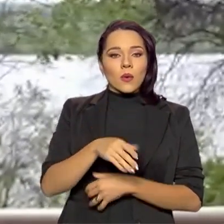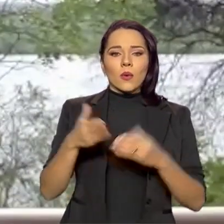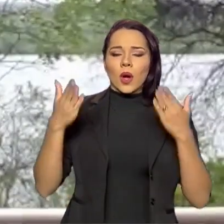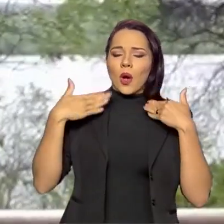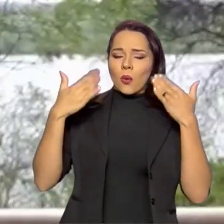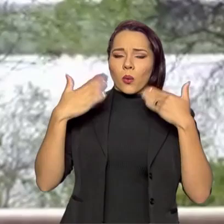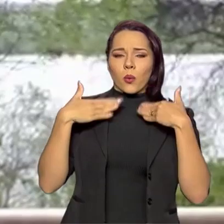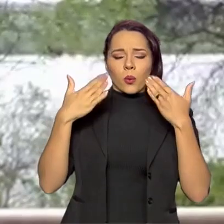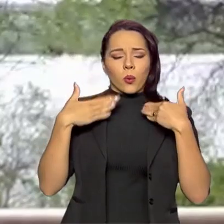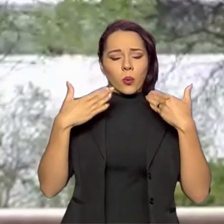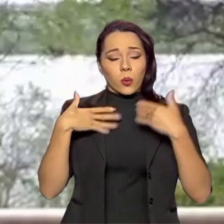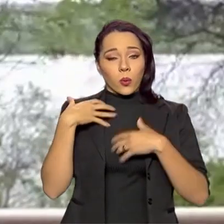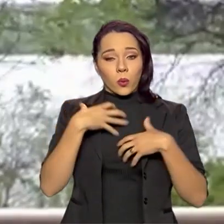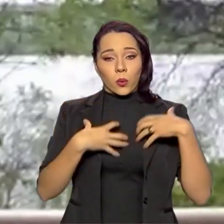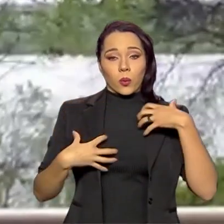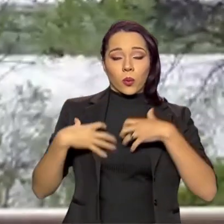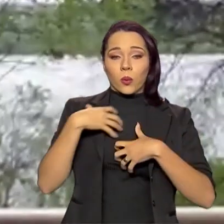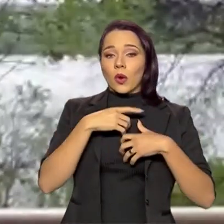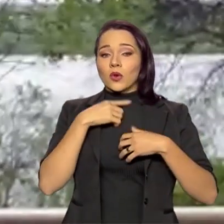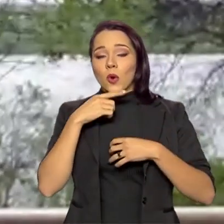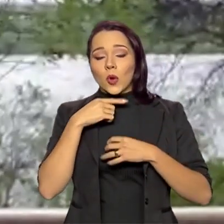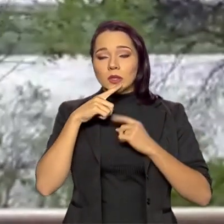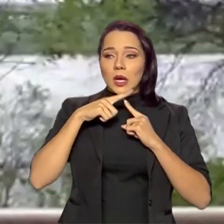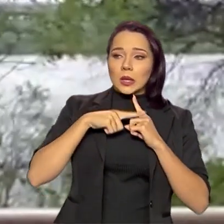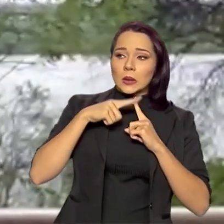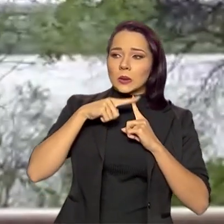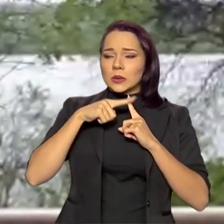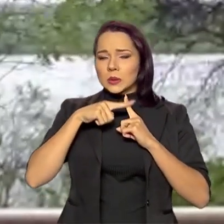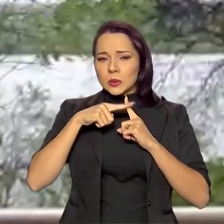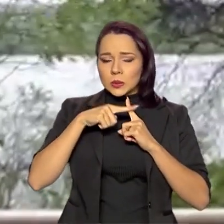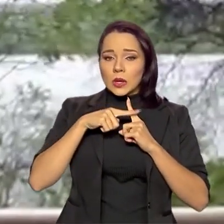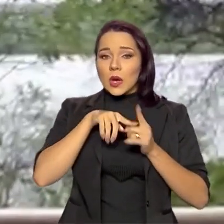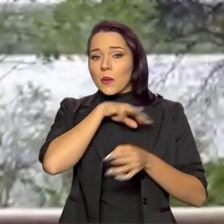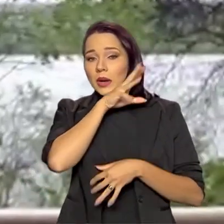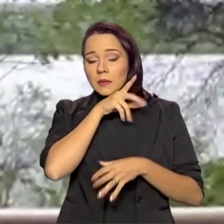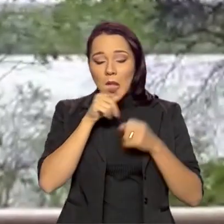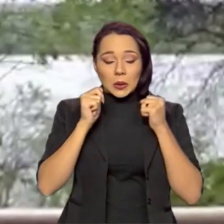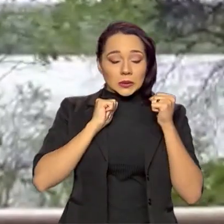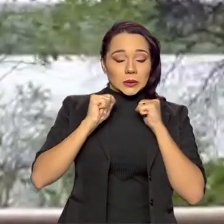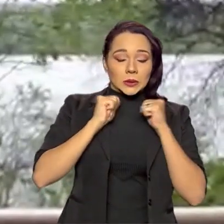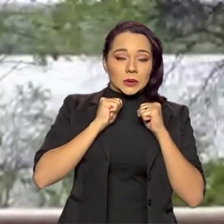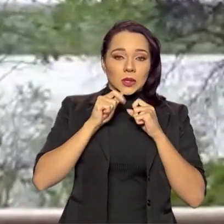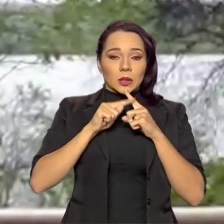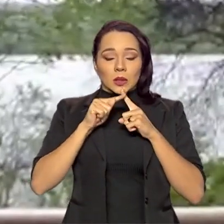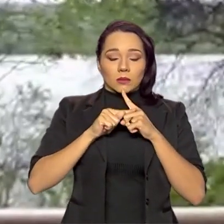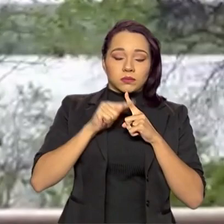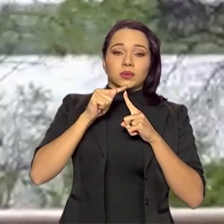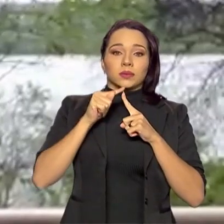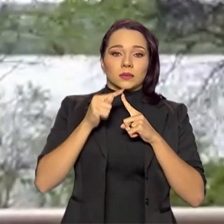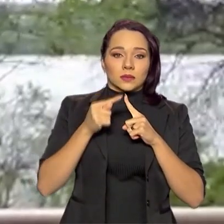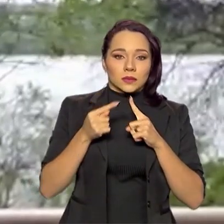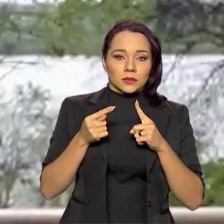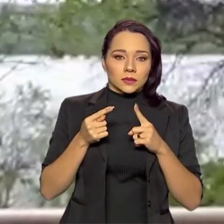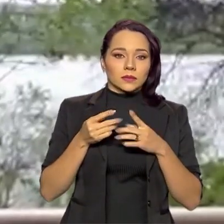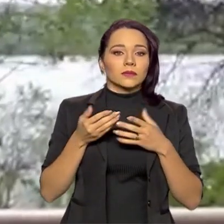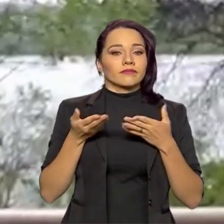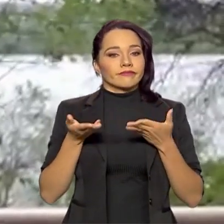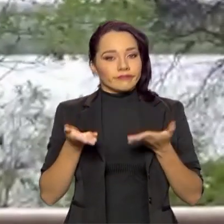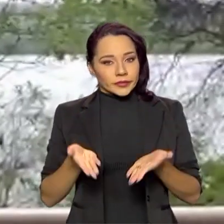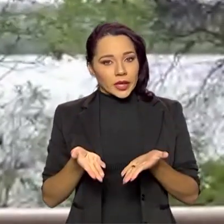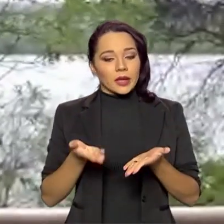produzido pelo animal não consegue ser dissipado, o animal tem um estresse térmico. E